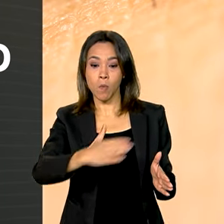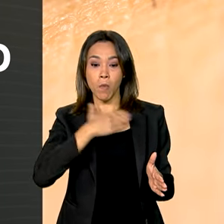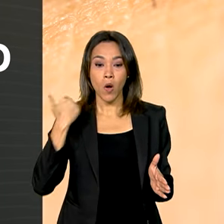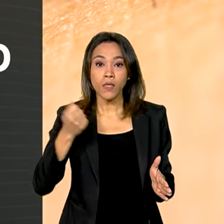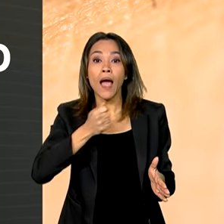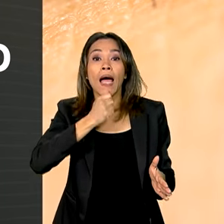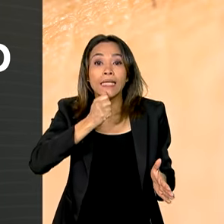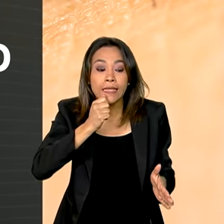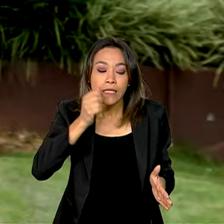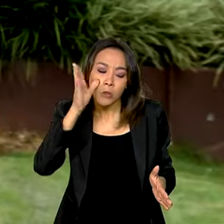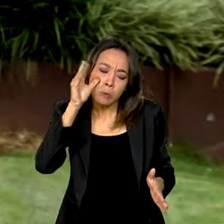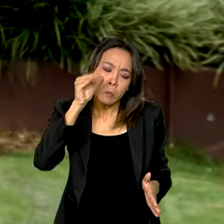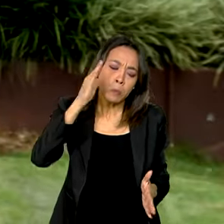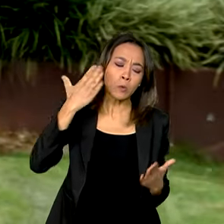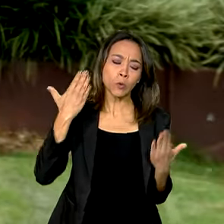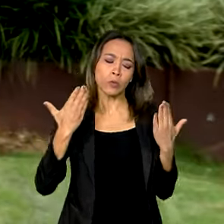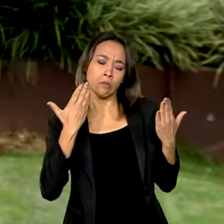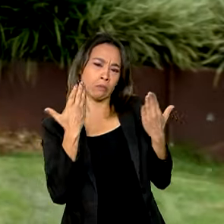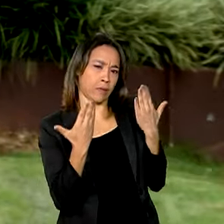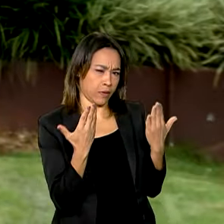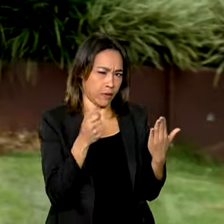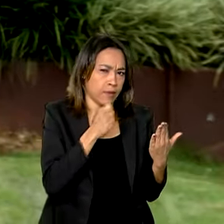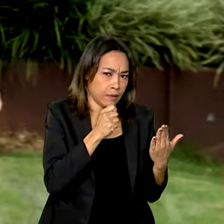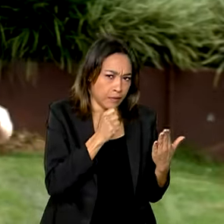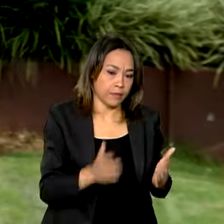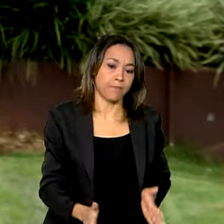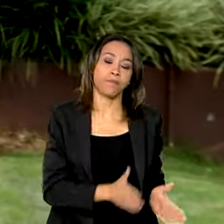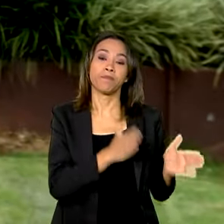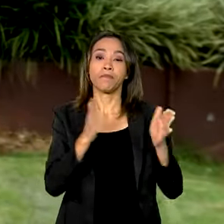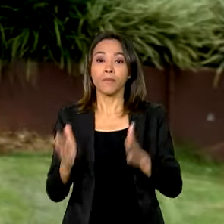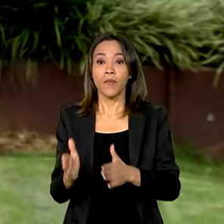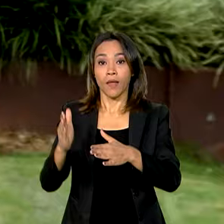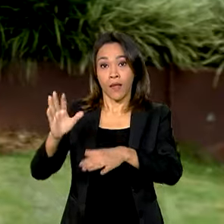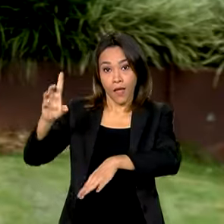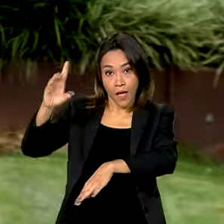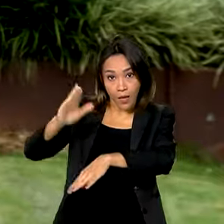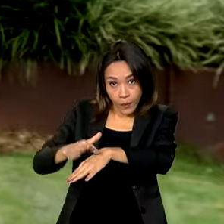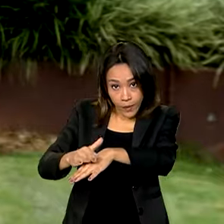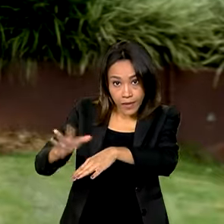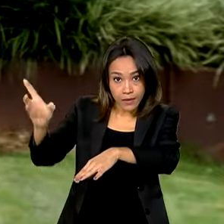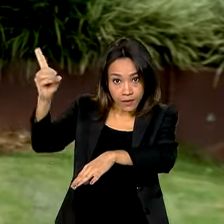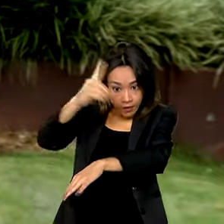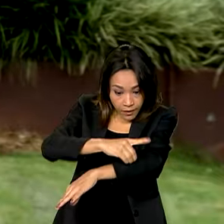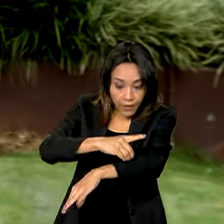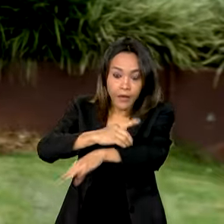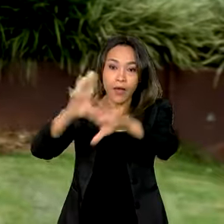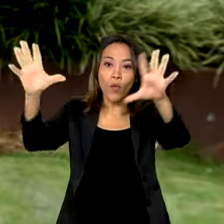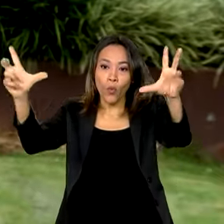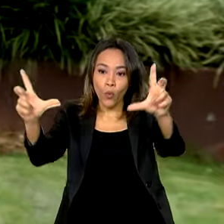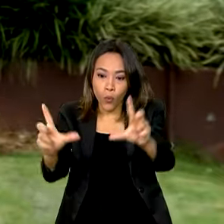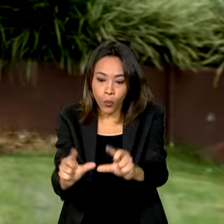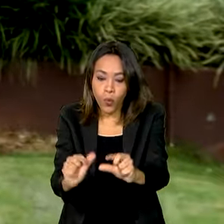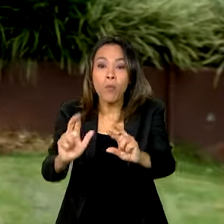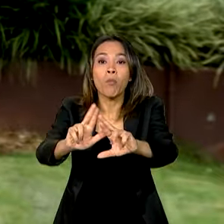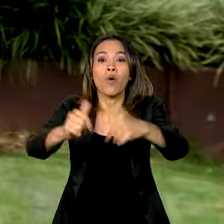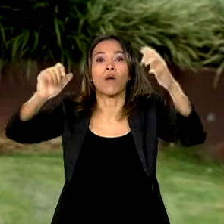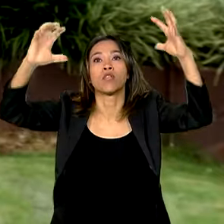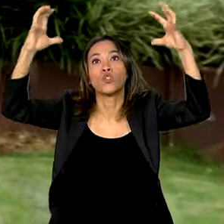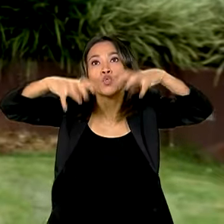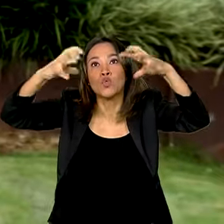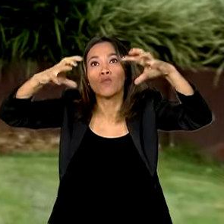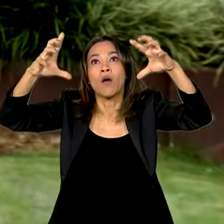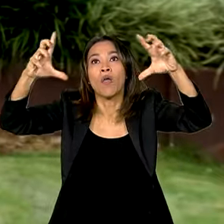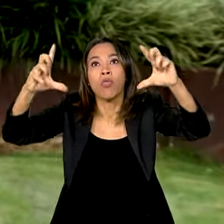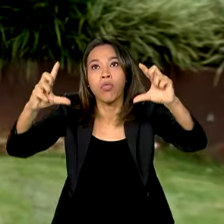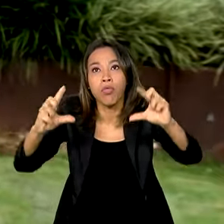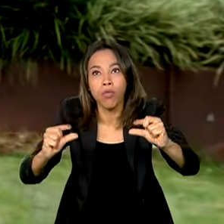em investigação. A ameaça da dengue diminui com o fim das chuvas, mas ainda é cedo para contar com